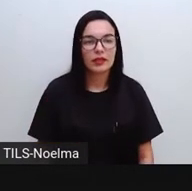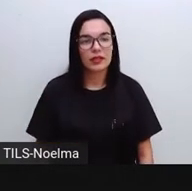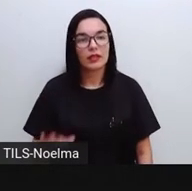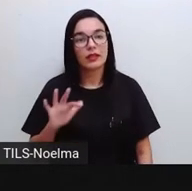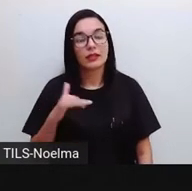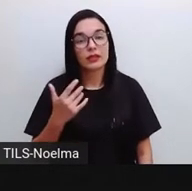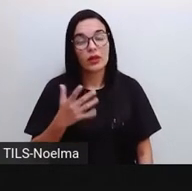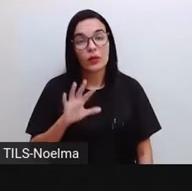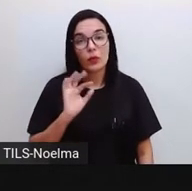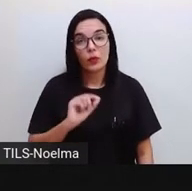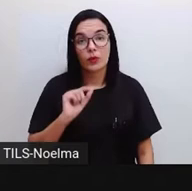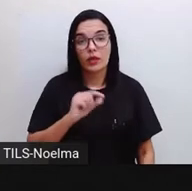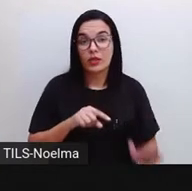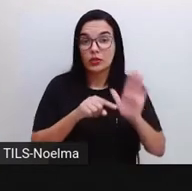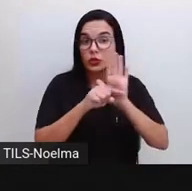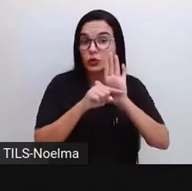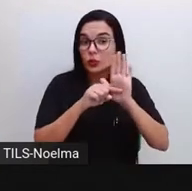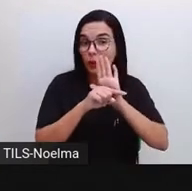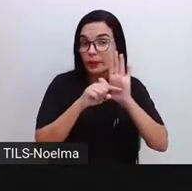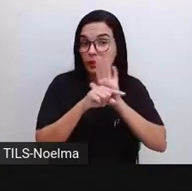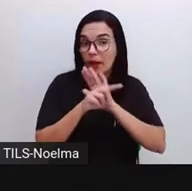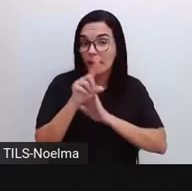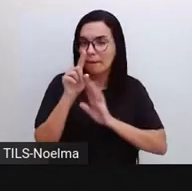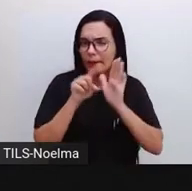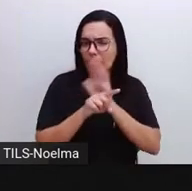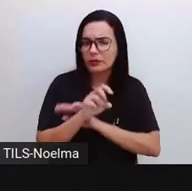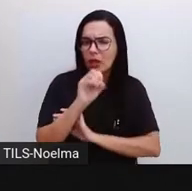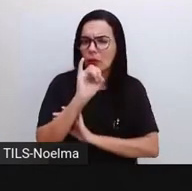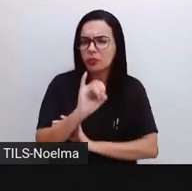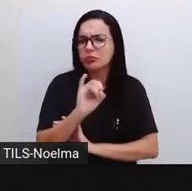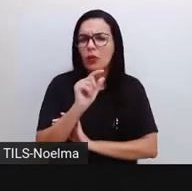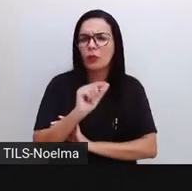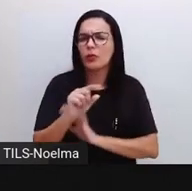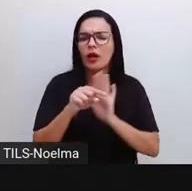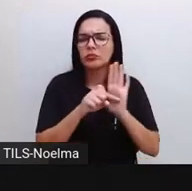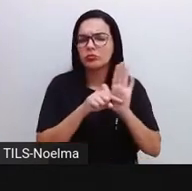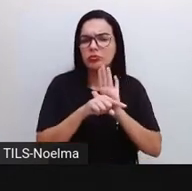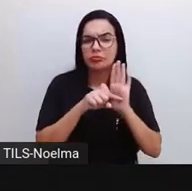lá. Subtração. Então, se eu perguntar, segundo ano, o que é subtração?